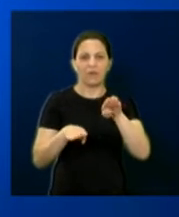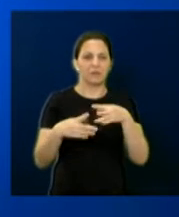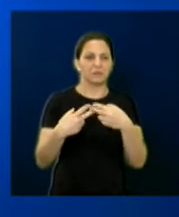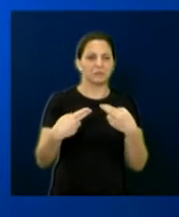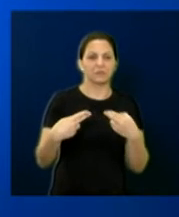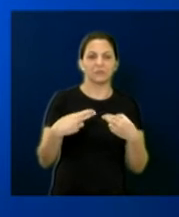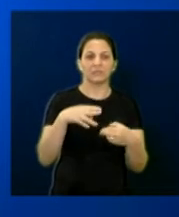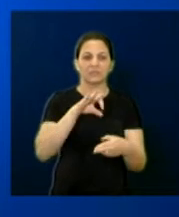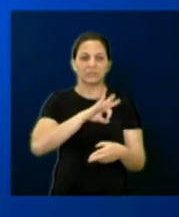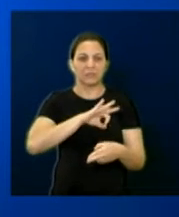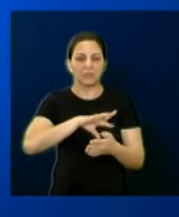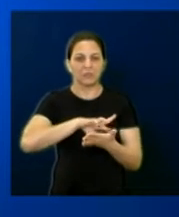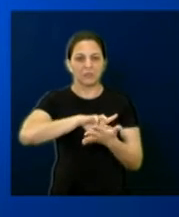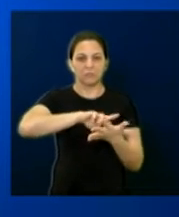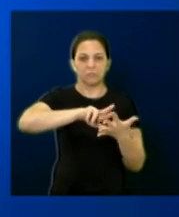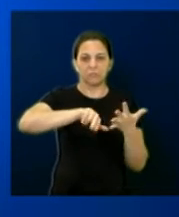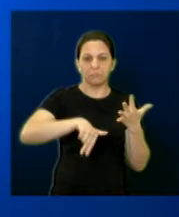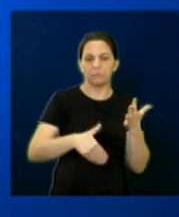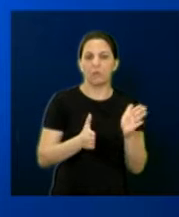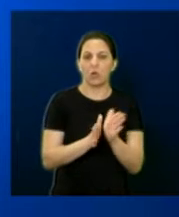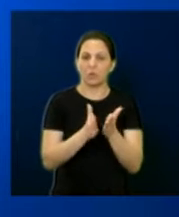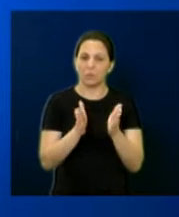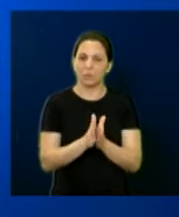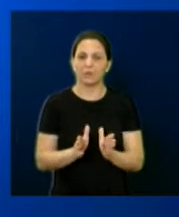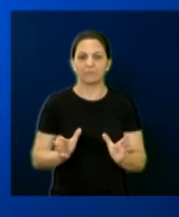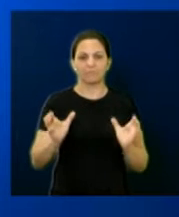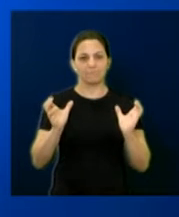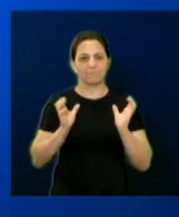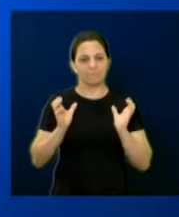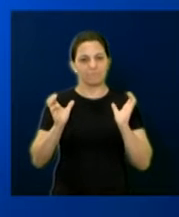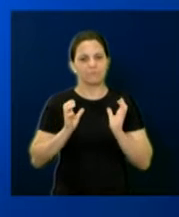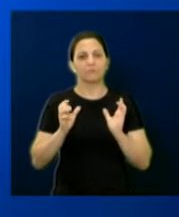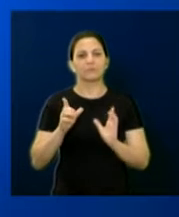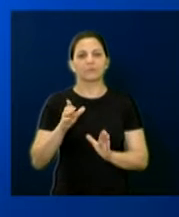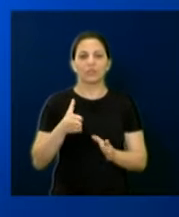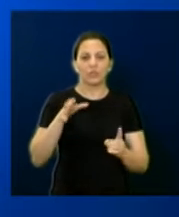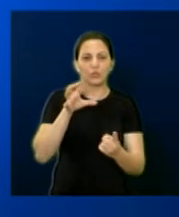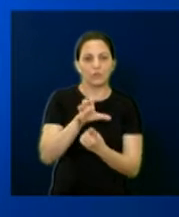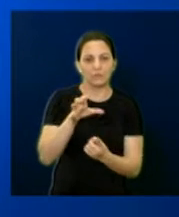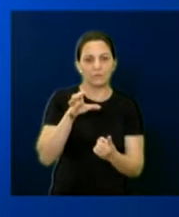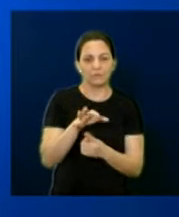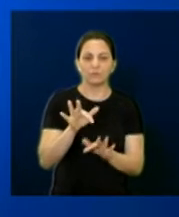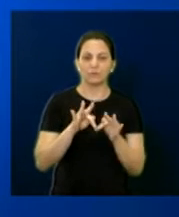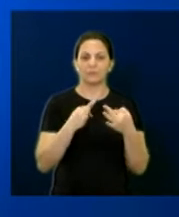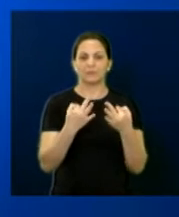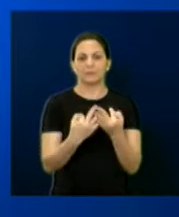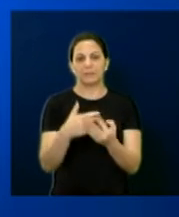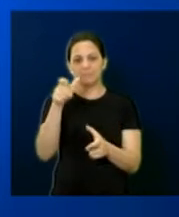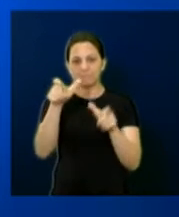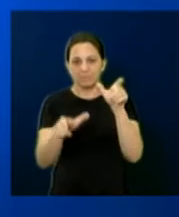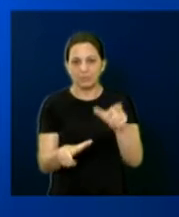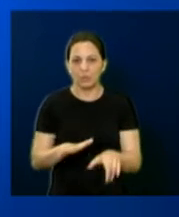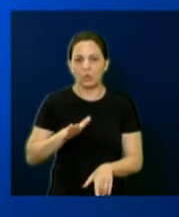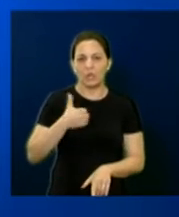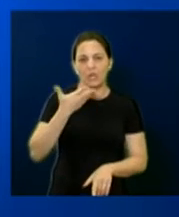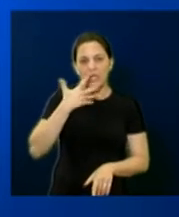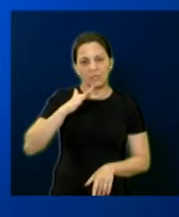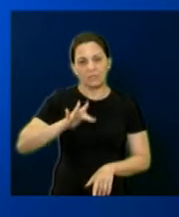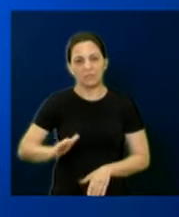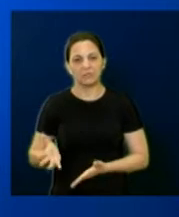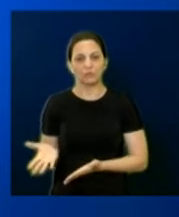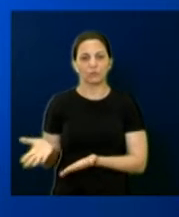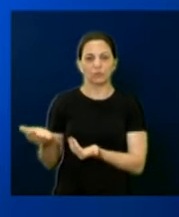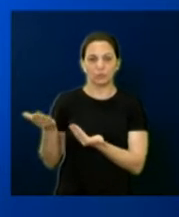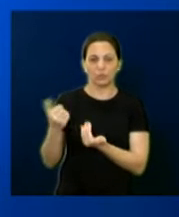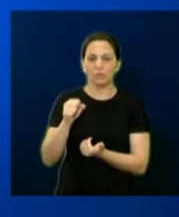concentração de renda se potencializam diante das violências dos direitos humanos afetando suas famílias, crianças, adolescentes,